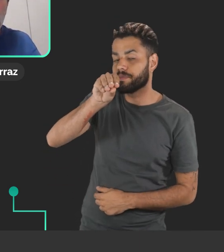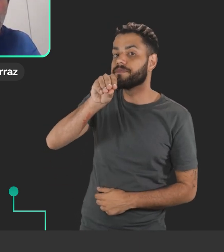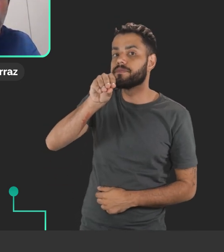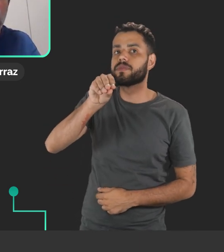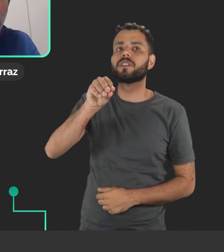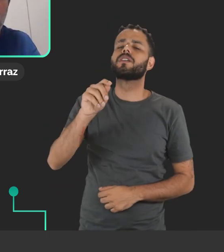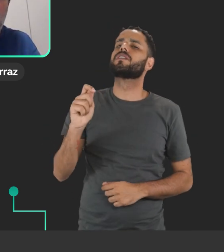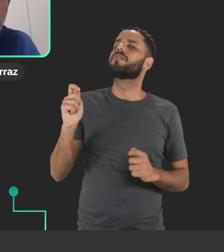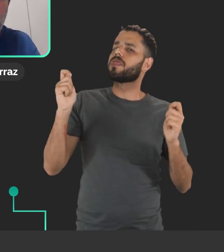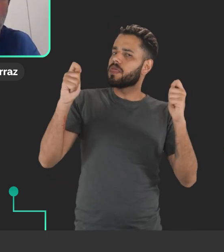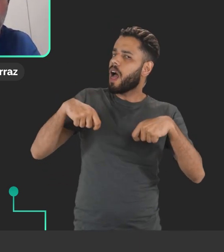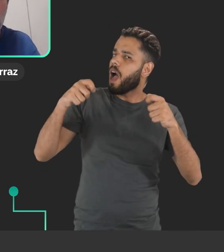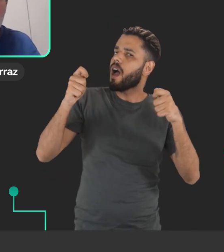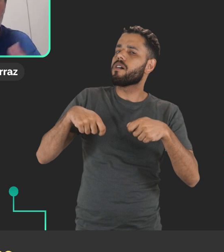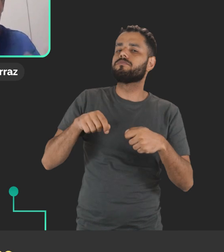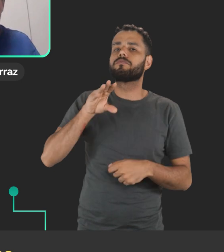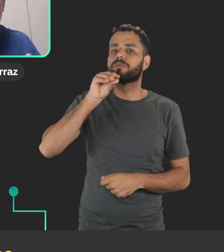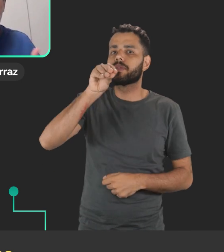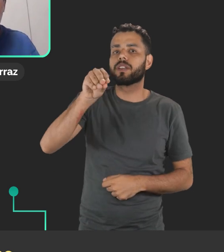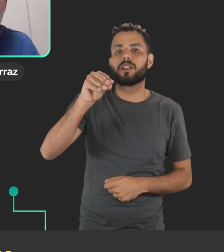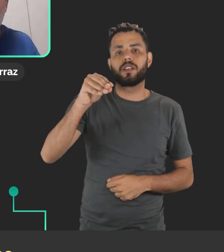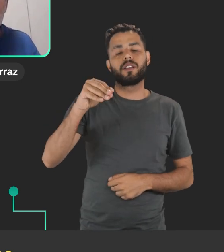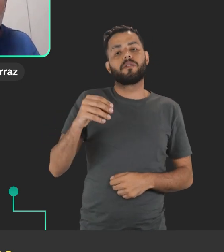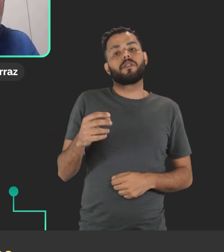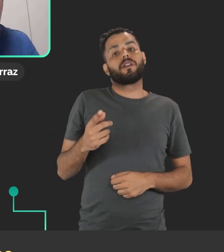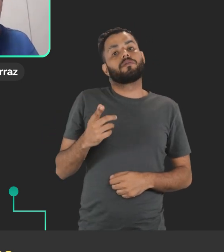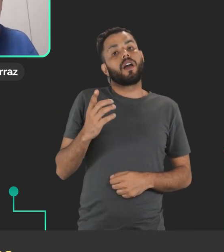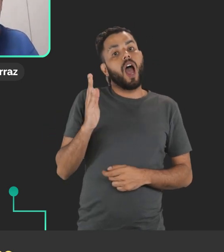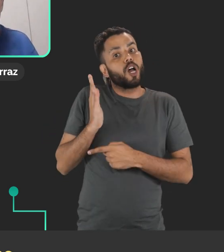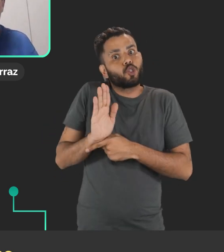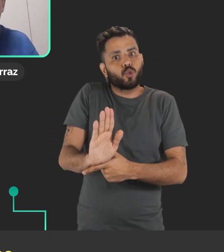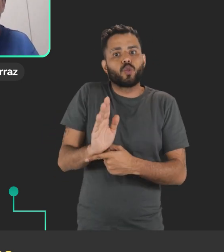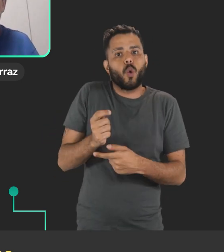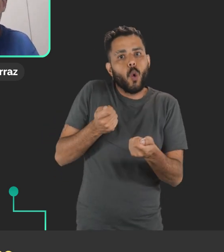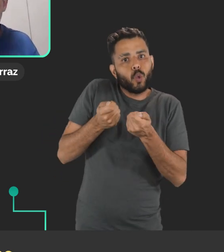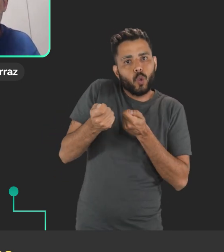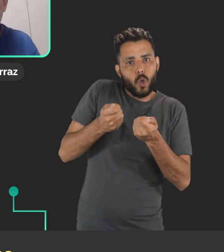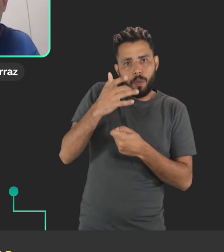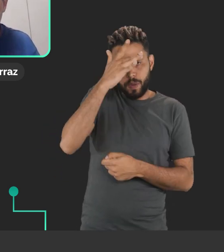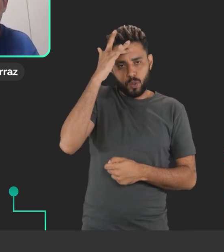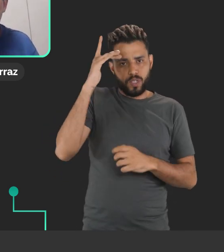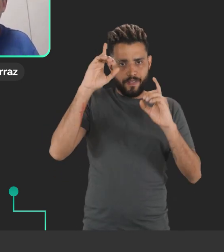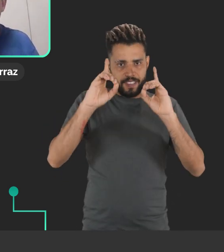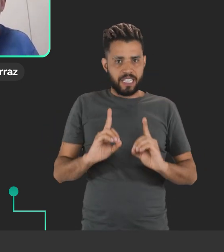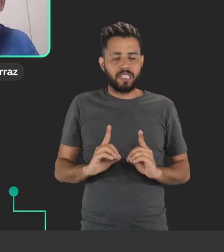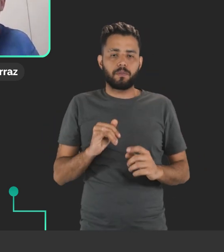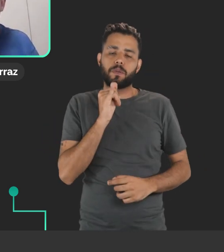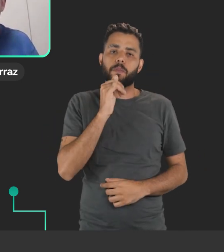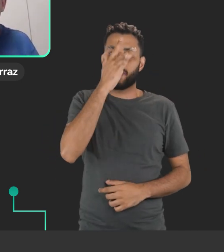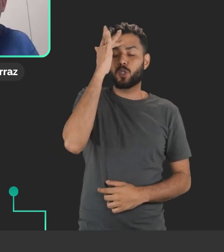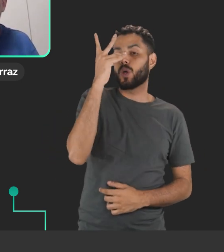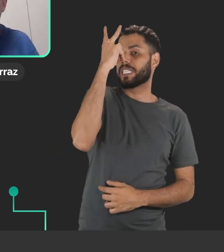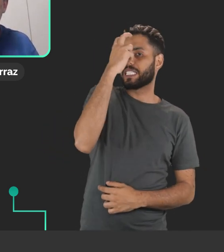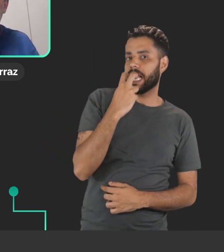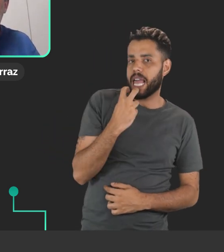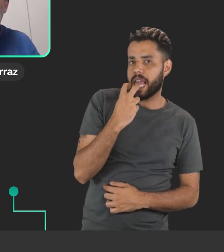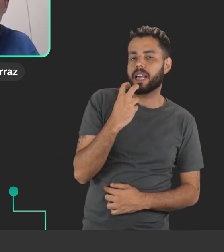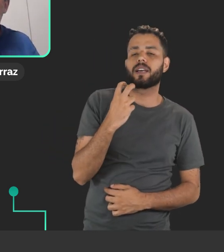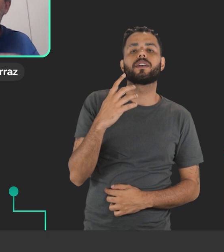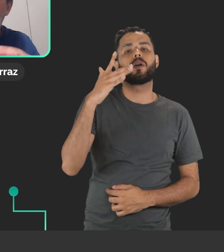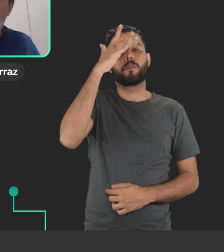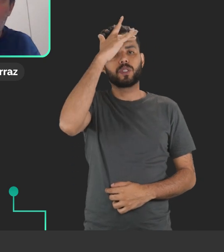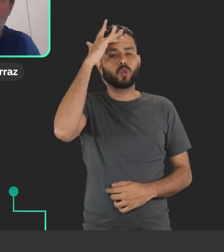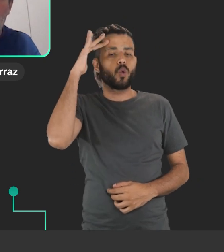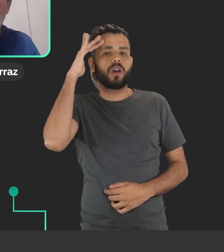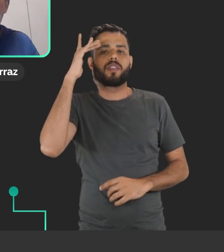Comandos de voz, permitir também o comando de voz para facilitar o controle de pessoas com deficiência, isso pode servir para